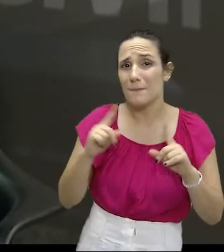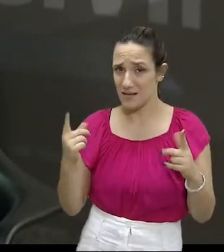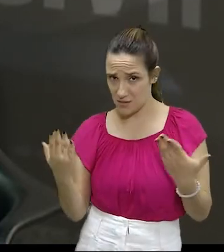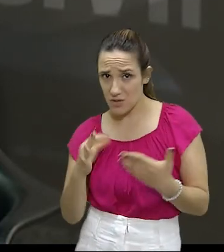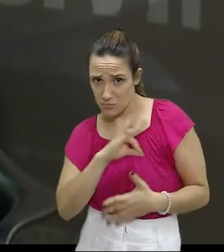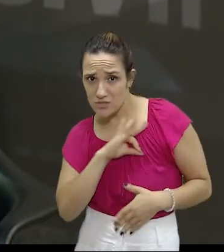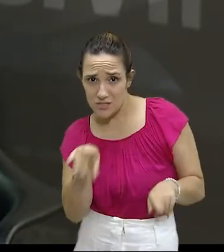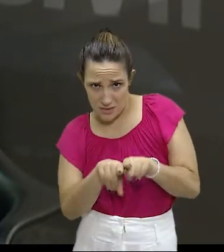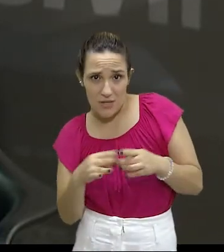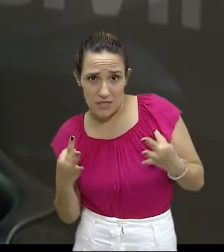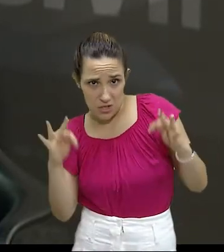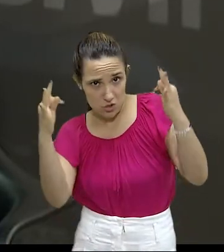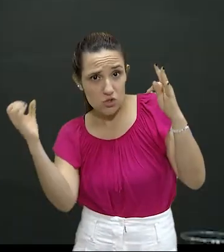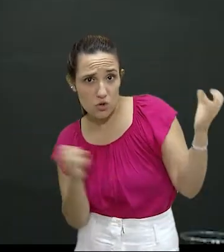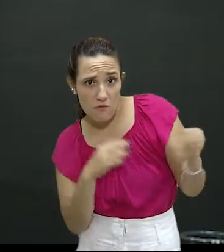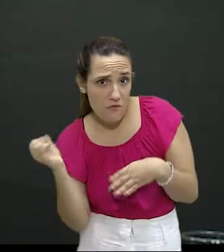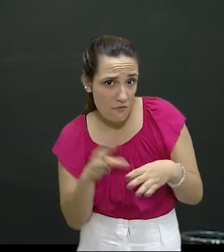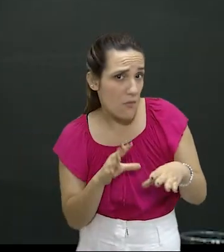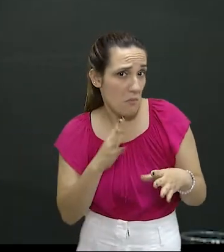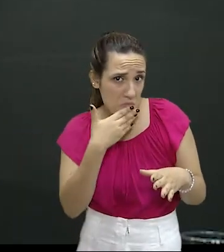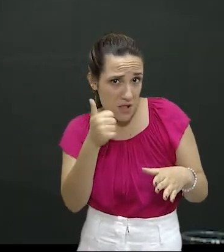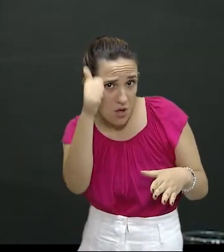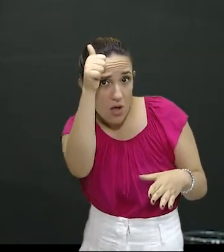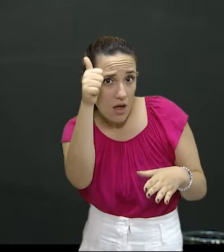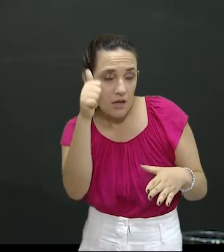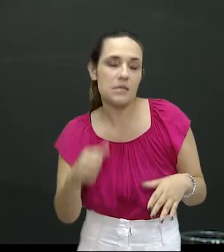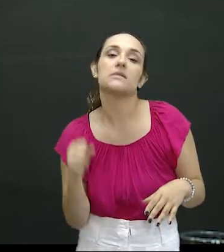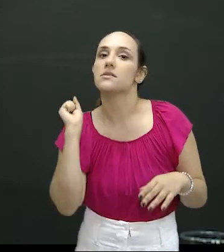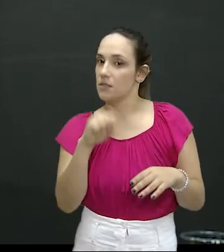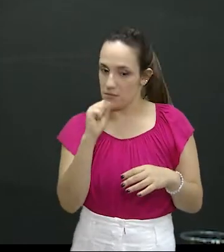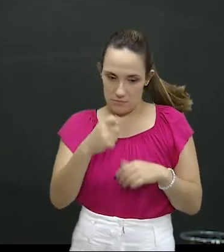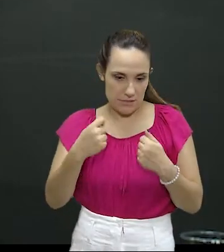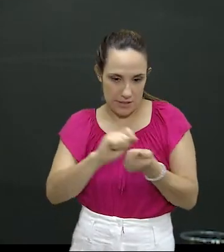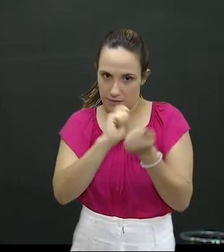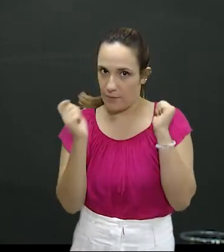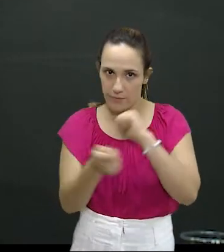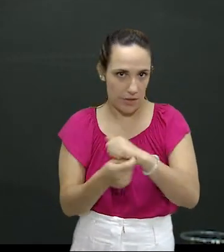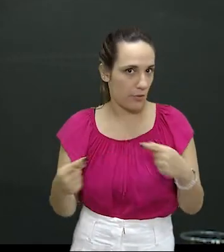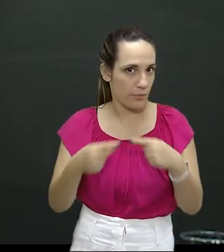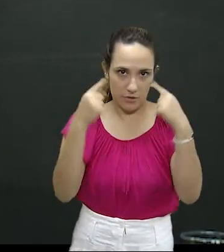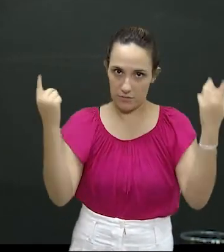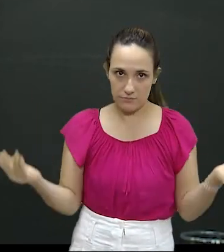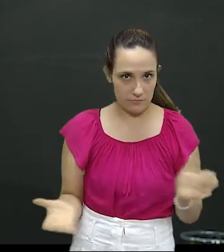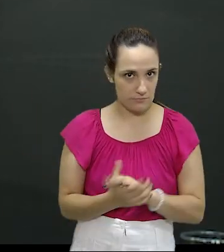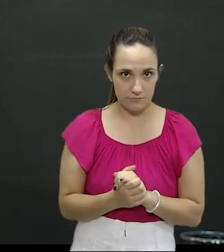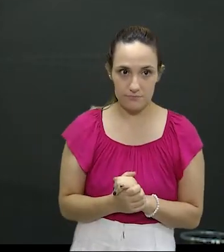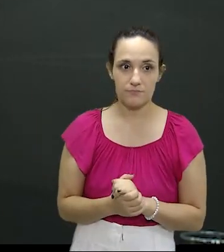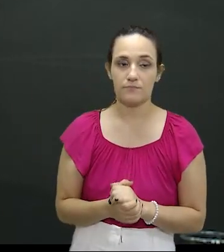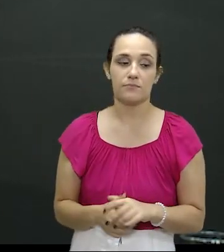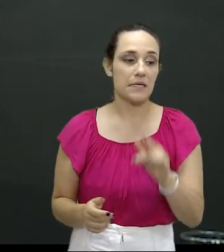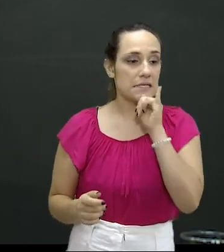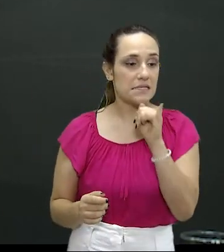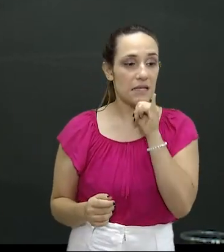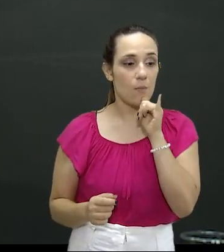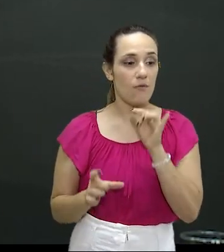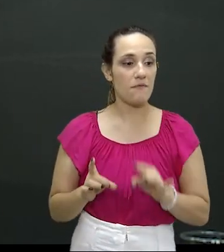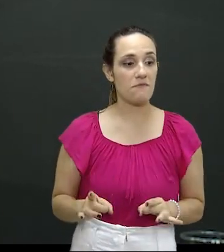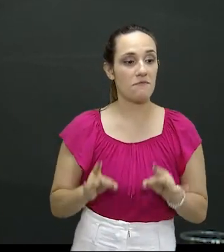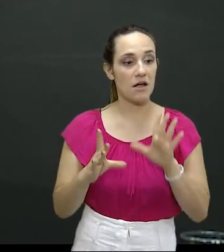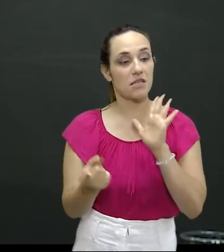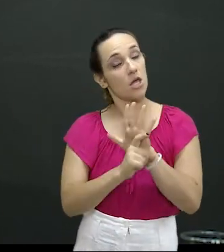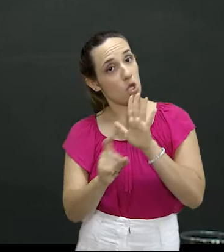formas de investigar e reprimir a criminalidade? Sim, nós temos que ser adequados à realidade. Até há pouco tempo, tratando especificamente o tráfico de drogas,